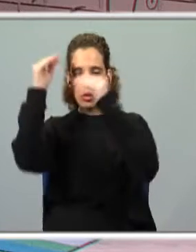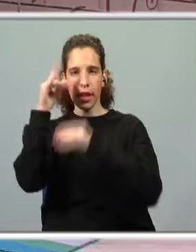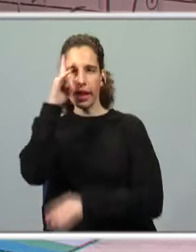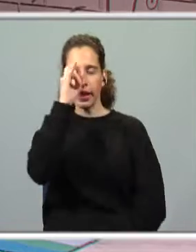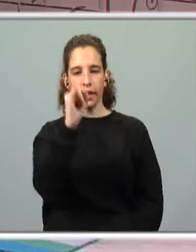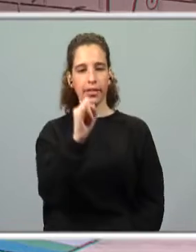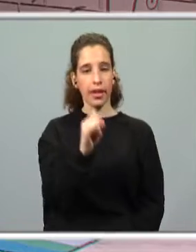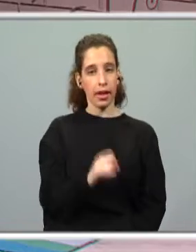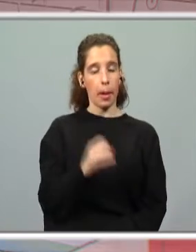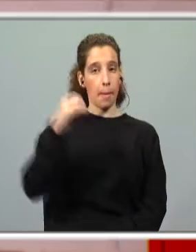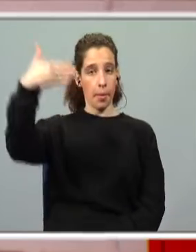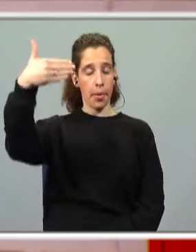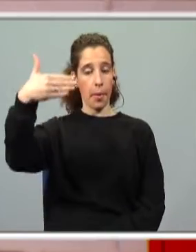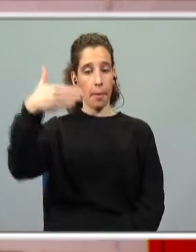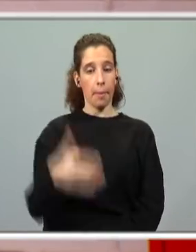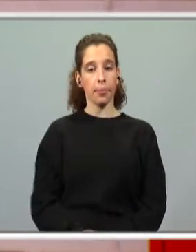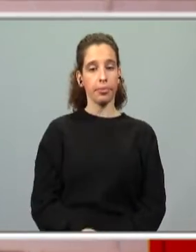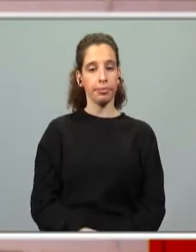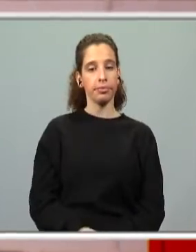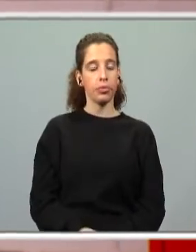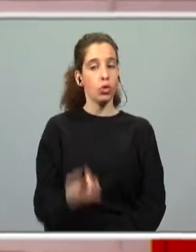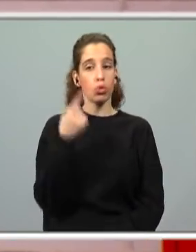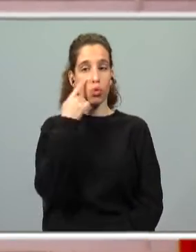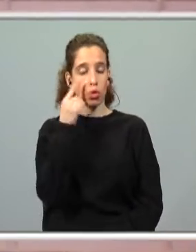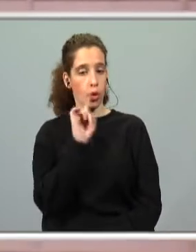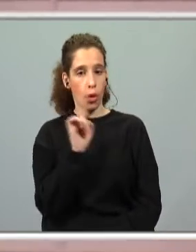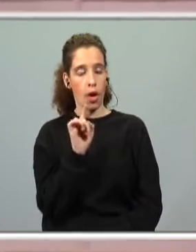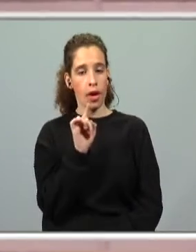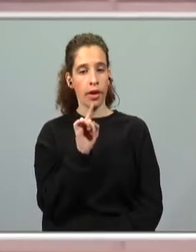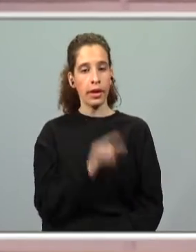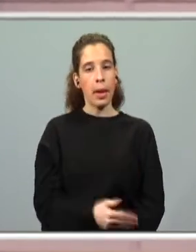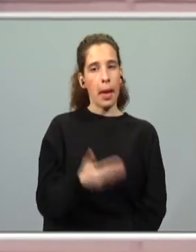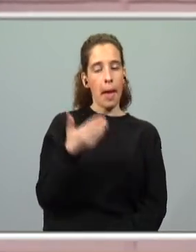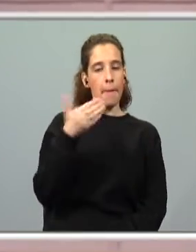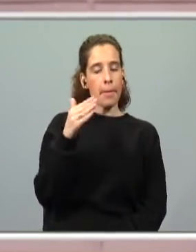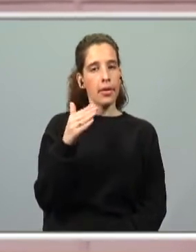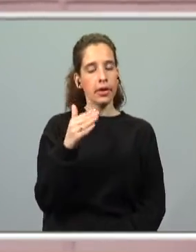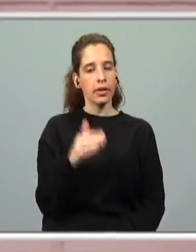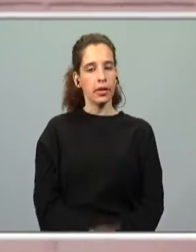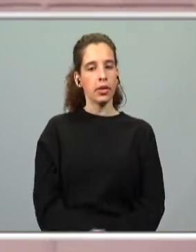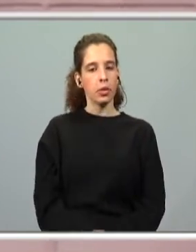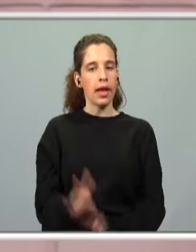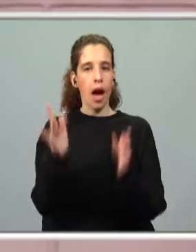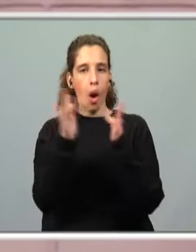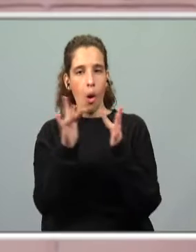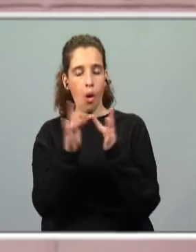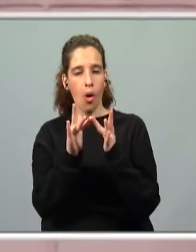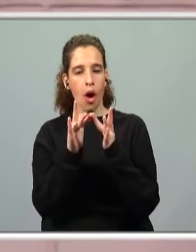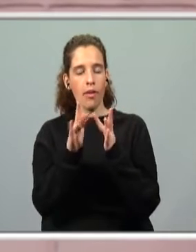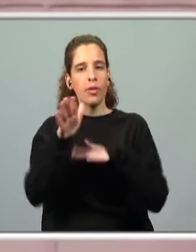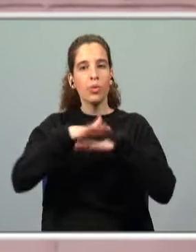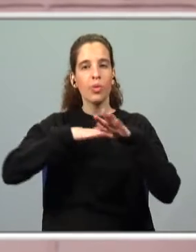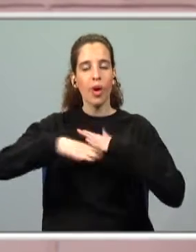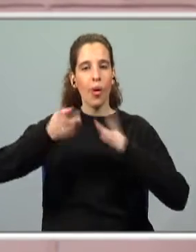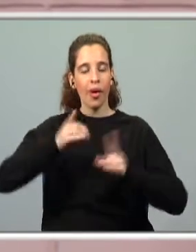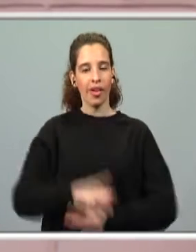ideias-chave. Para aqueles que não conheciam, e que é a primeira vez que estão aqui a ter contato com ela, o que é que vamos